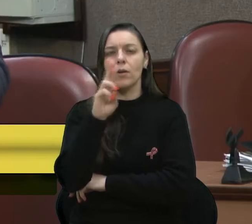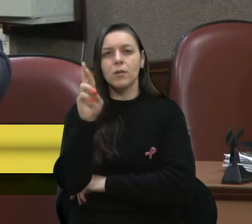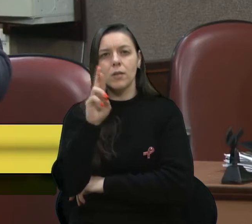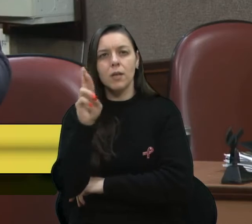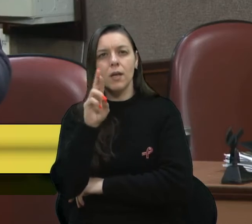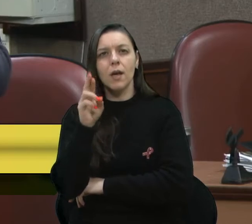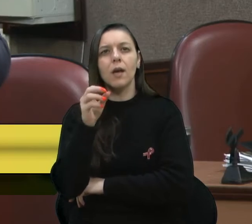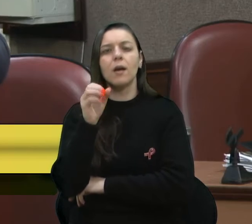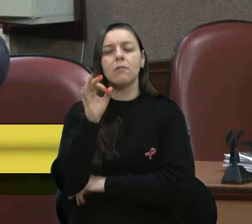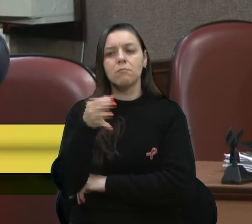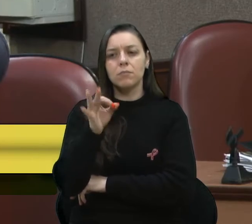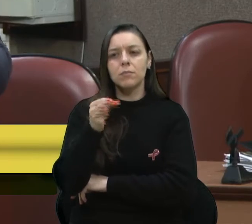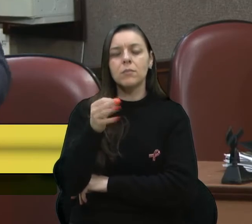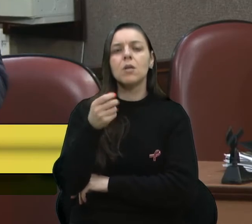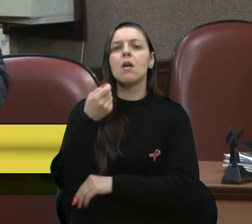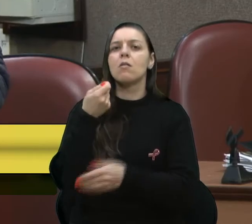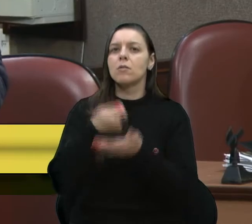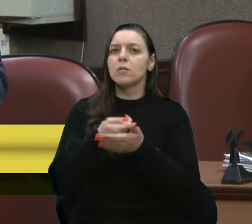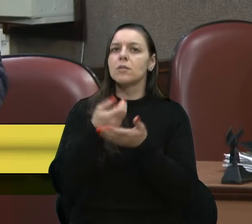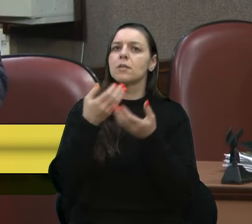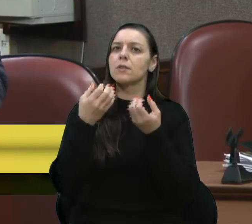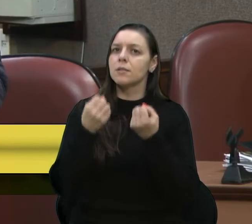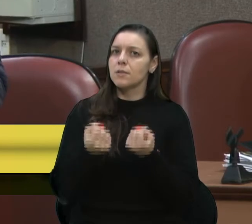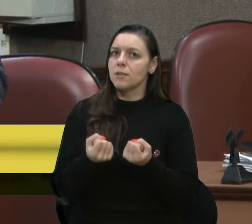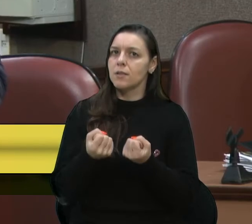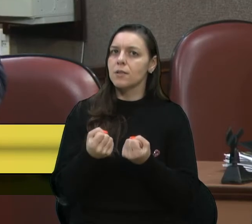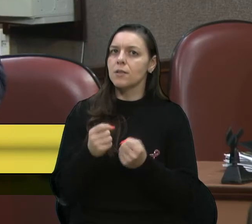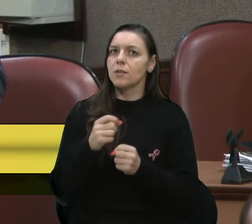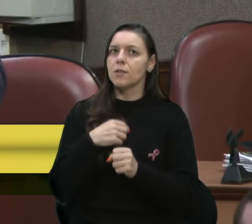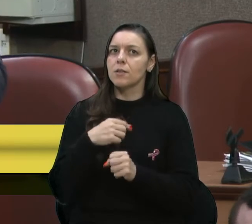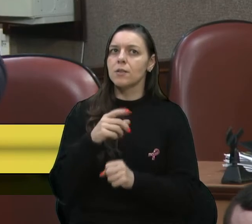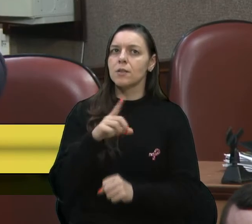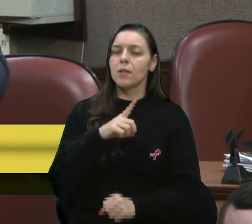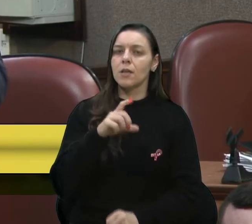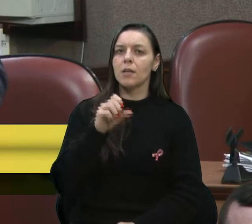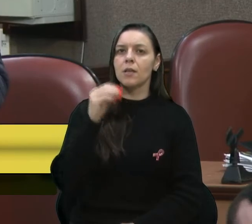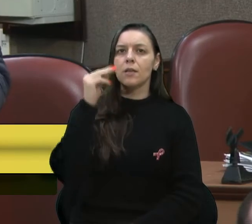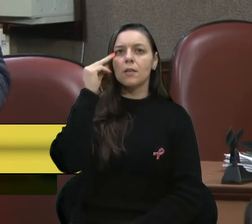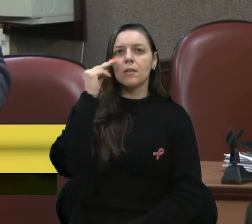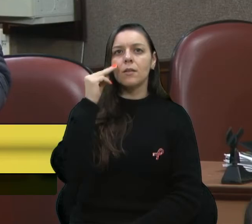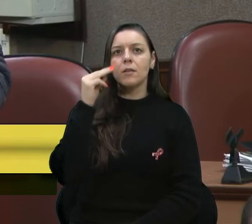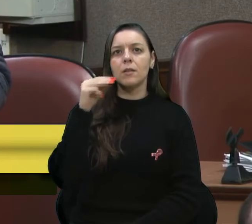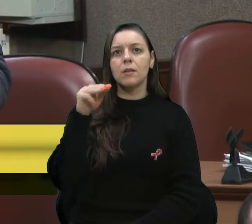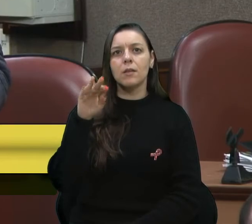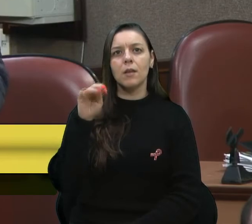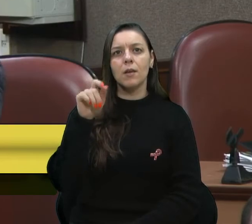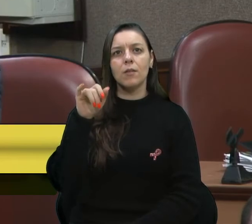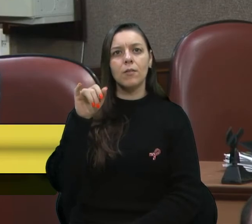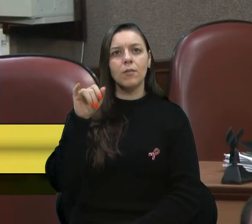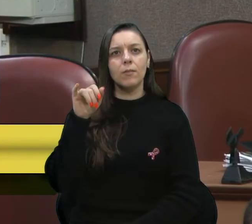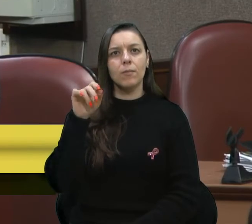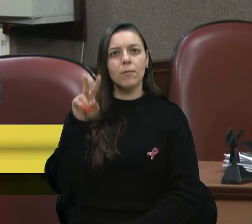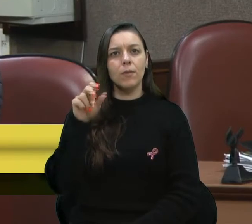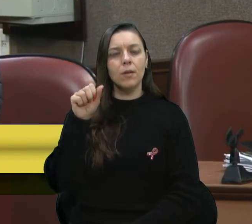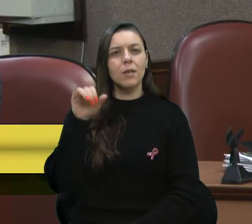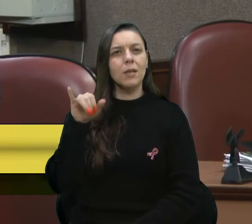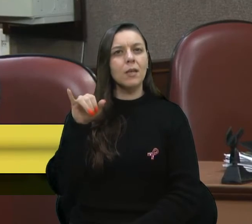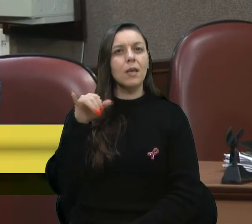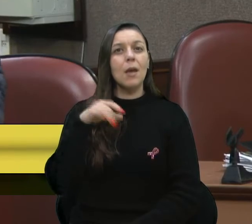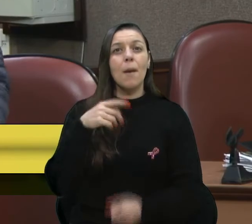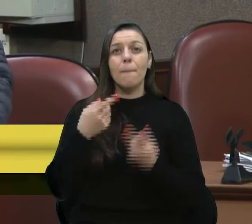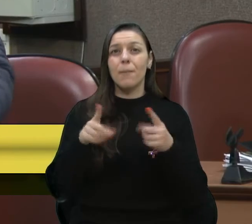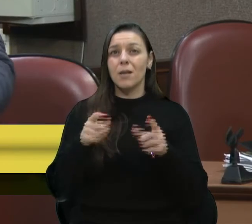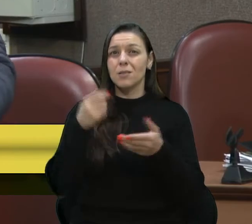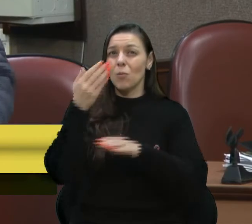e está comprovado que dá certo, que é na Itabaí, entre Santa Maria e Itabaí. Agora, vir com pedágio